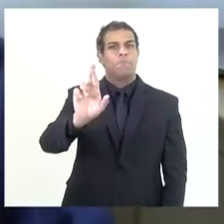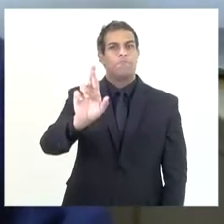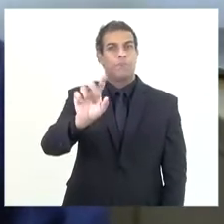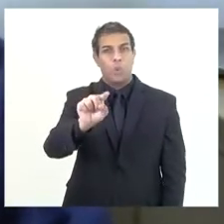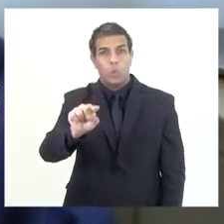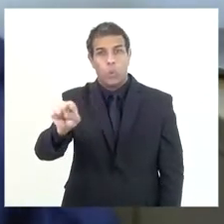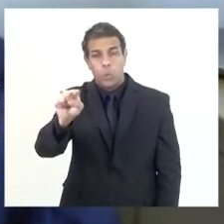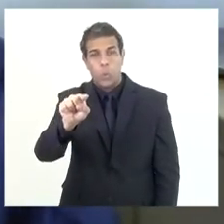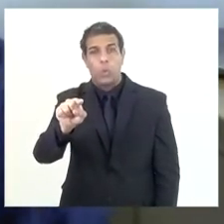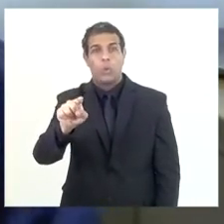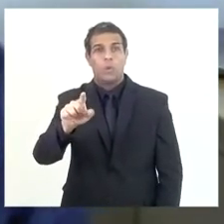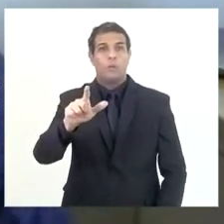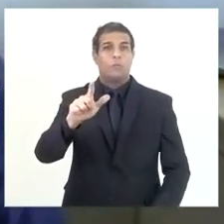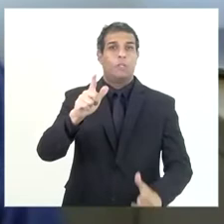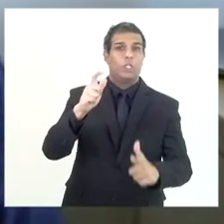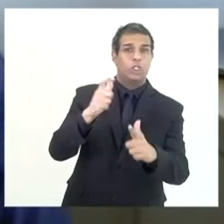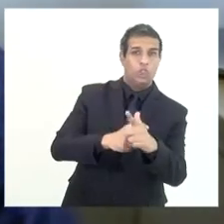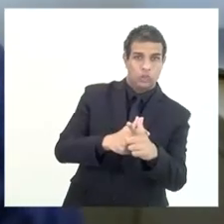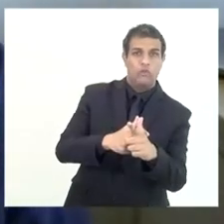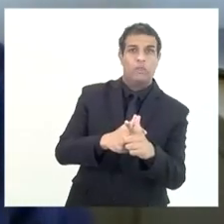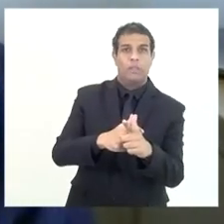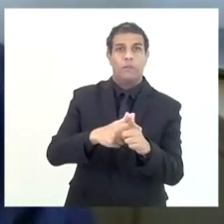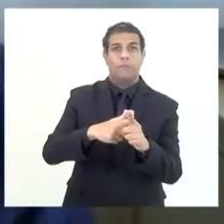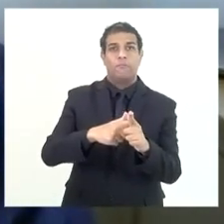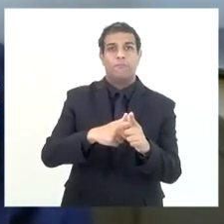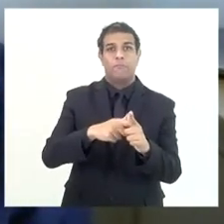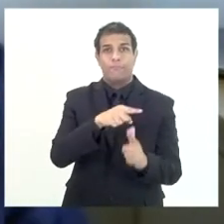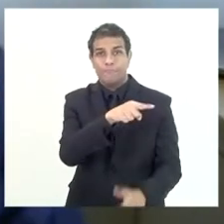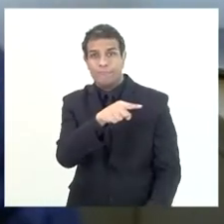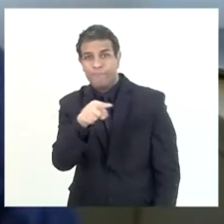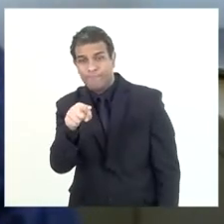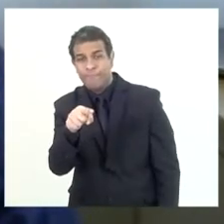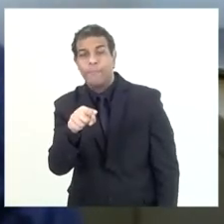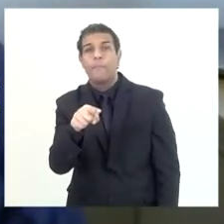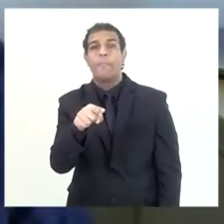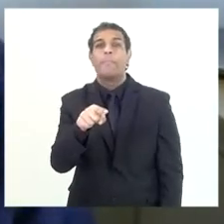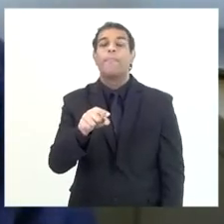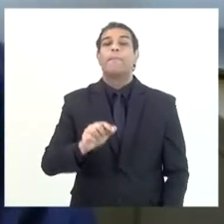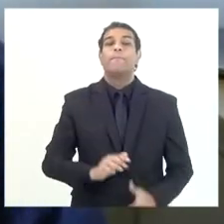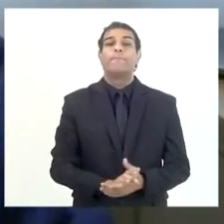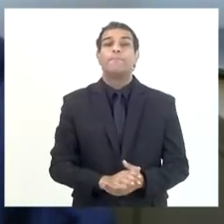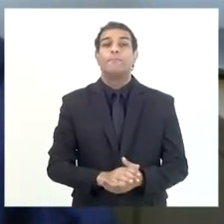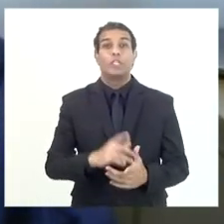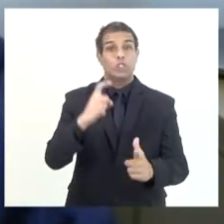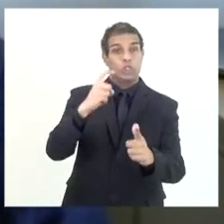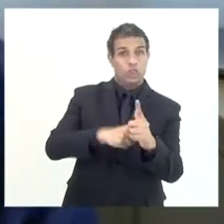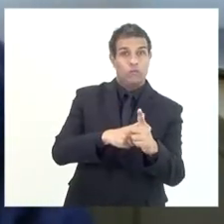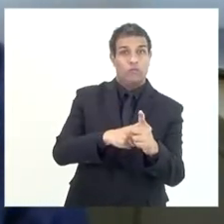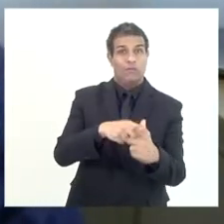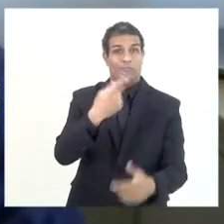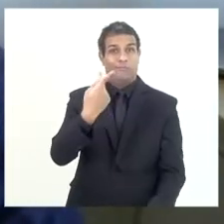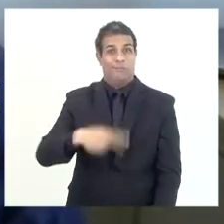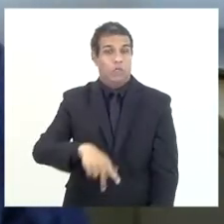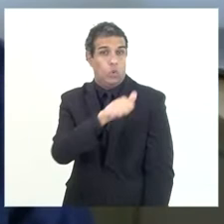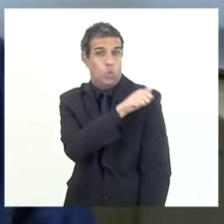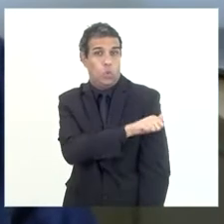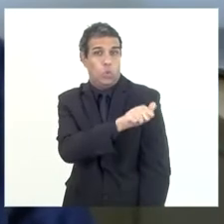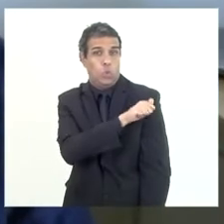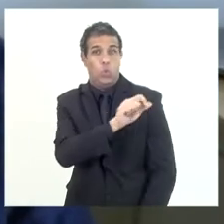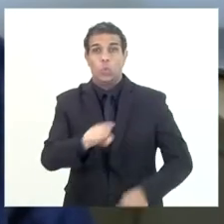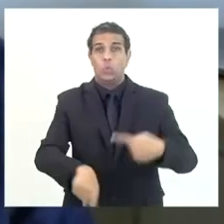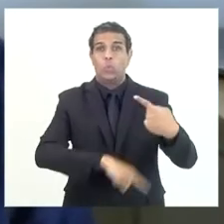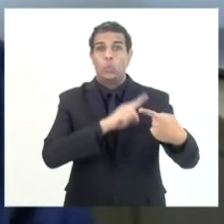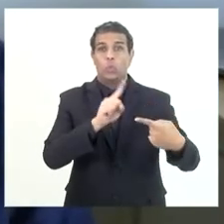pela dívida ativa, até porque, doutor André Sien, a dívida ativa é composta de